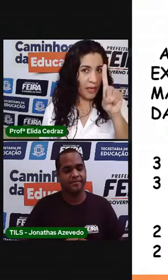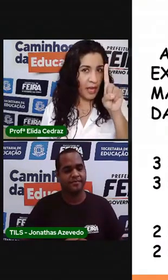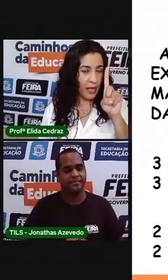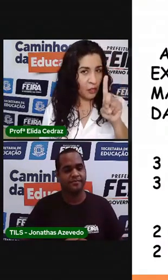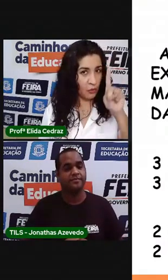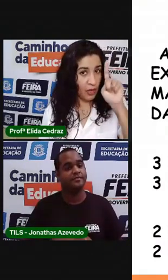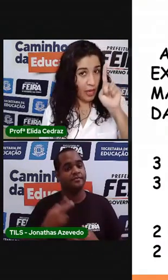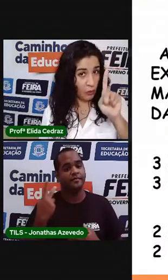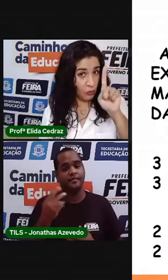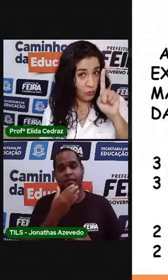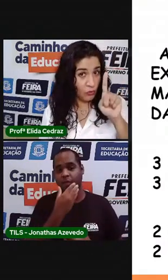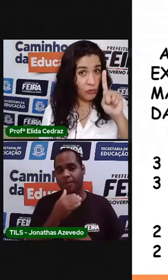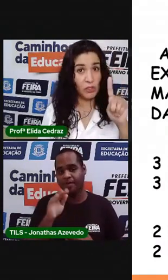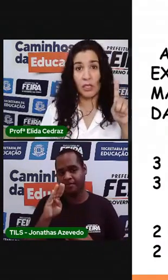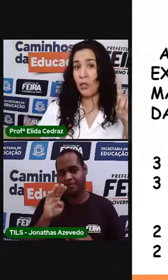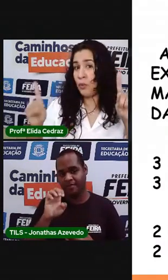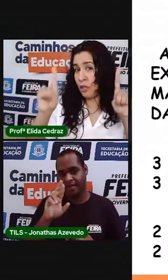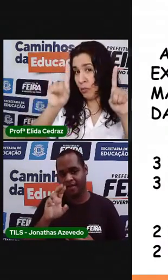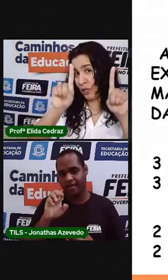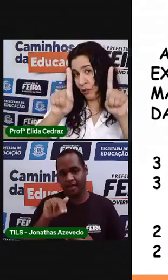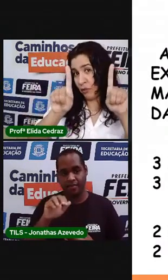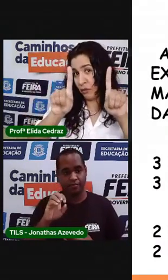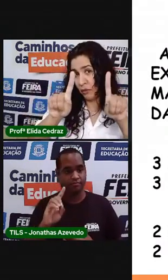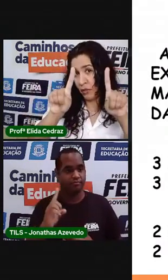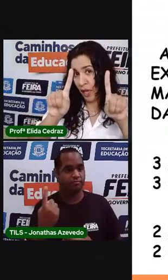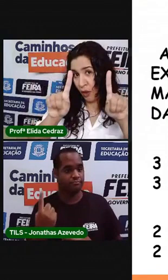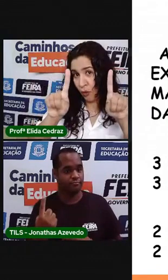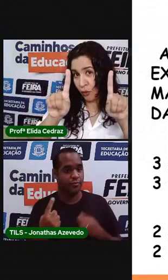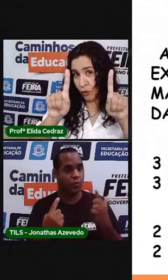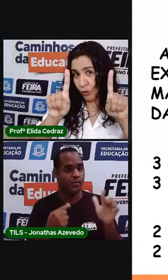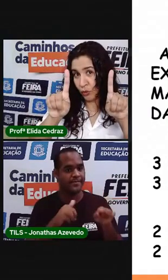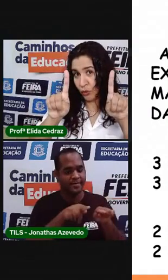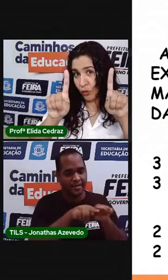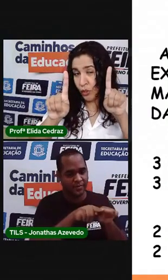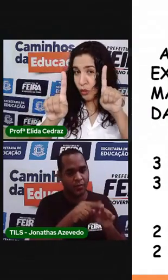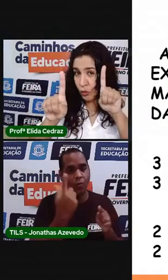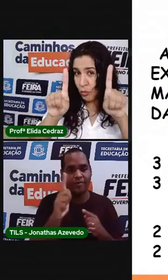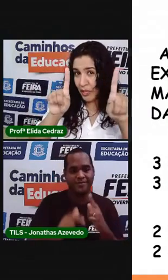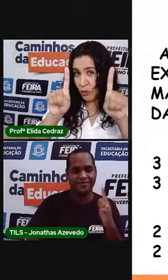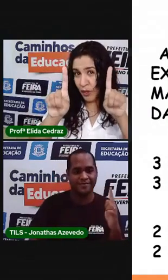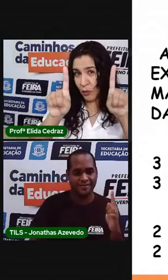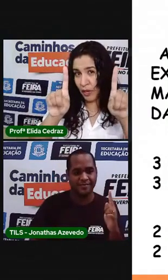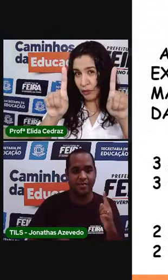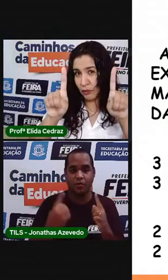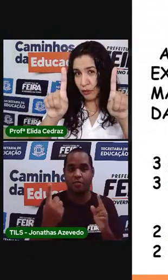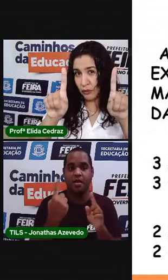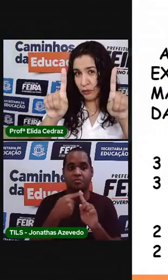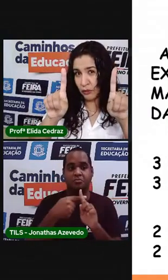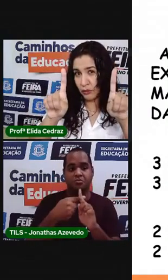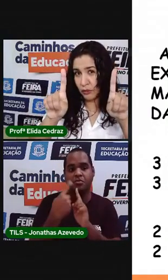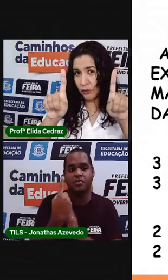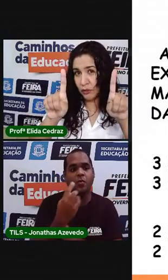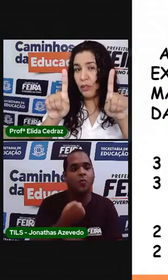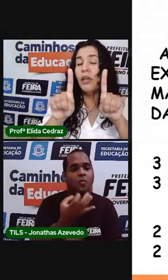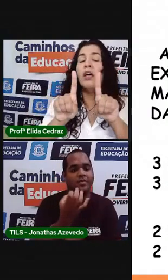Bernardo é um e o irmão é outro. Um mais um é quanto?